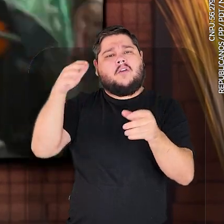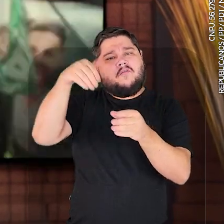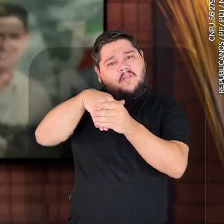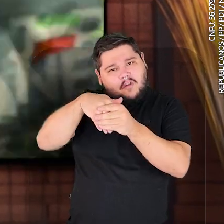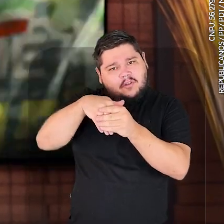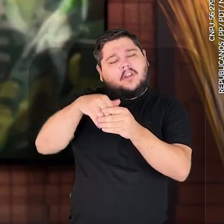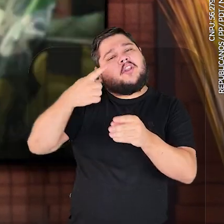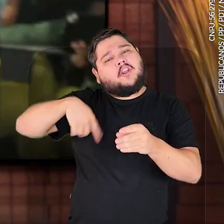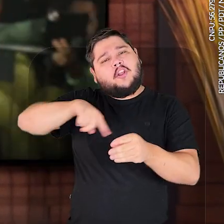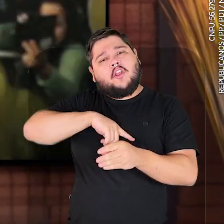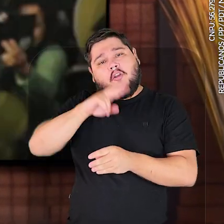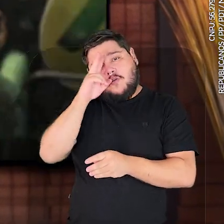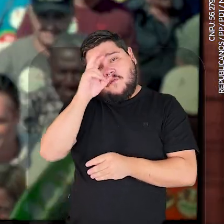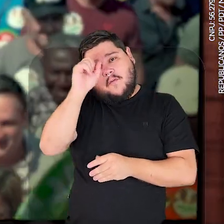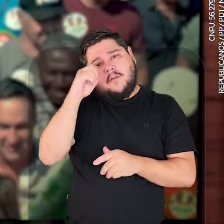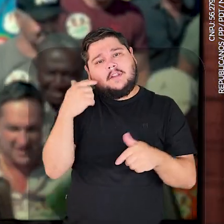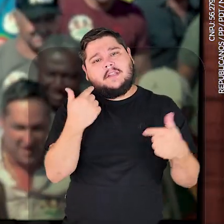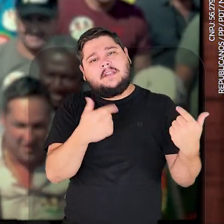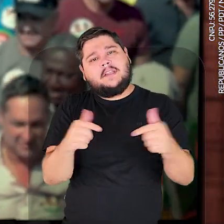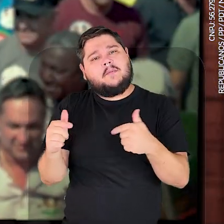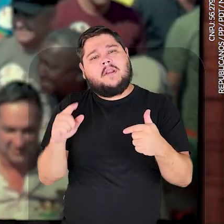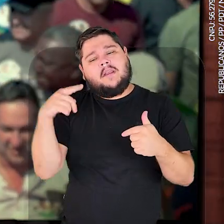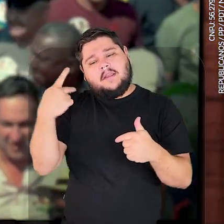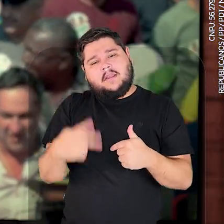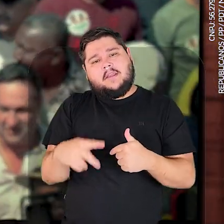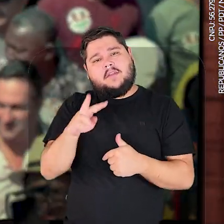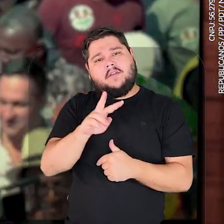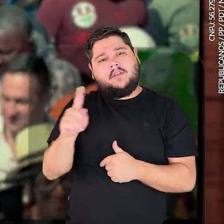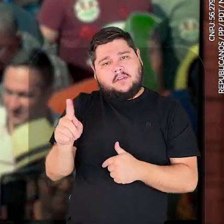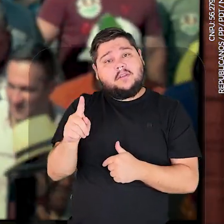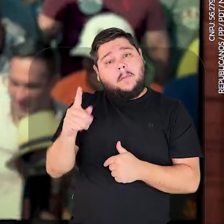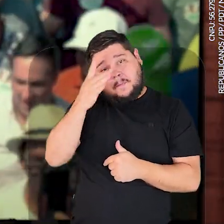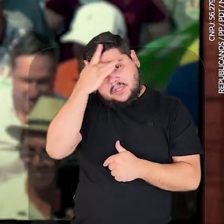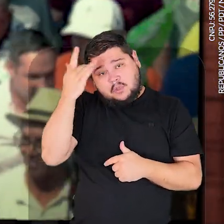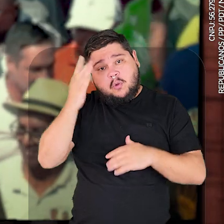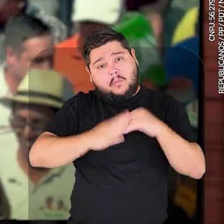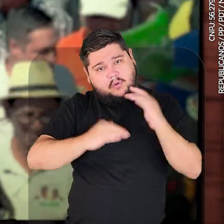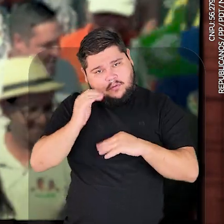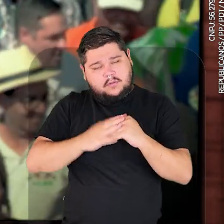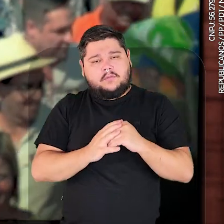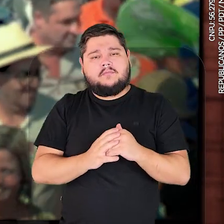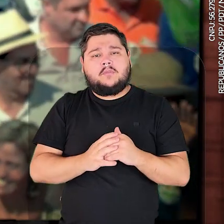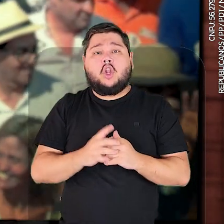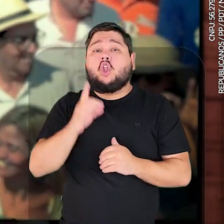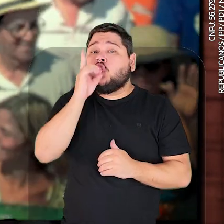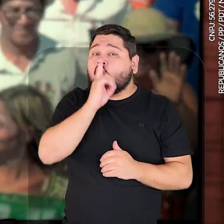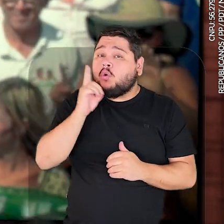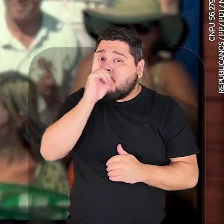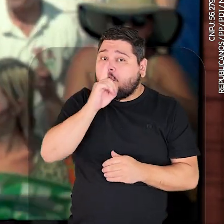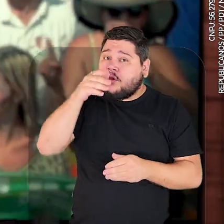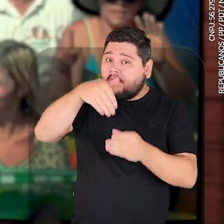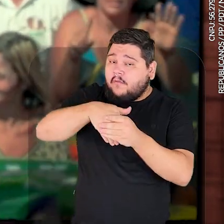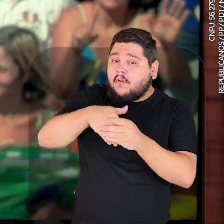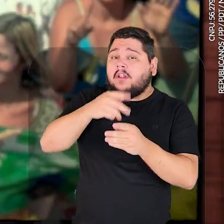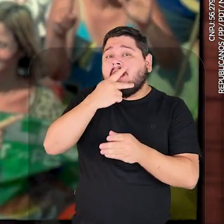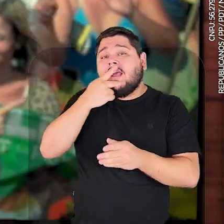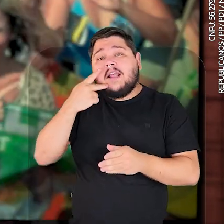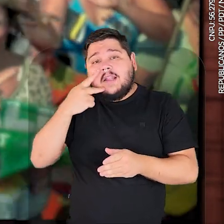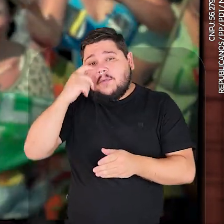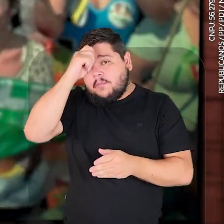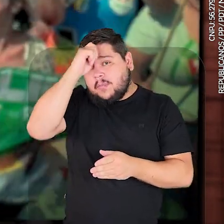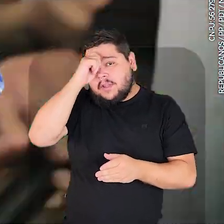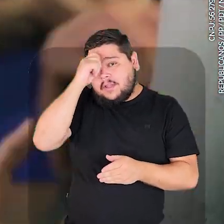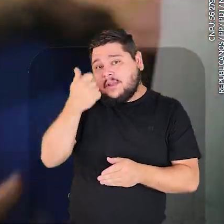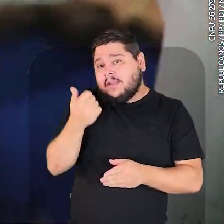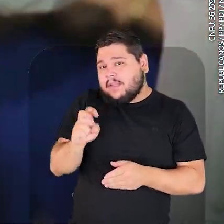aos seus familiares e amigos. Quanto maior for a nossa votação, mais força teremos para trabalhar por Varzé Grande e pelos